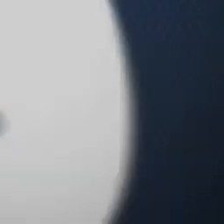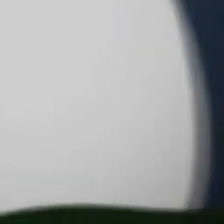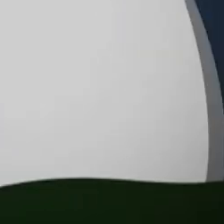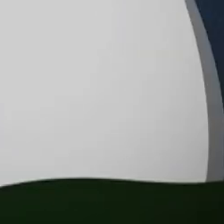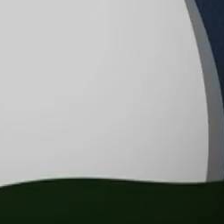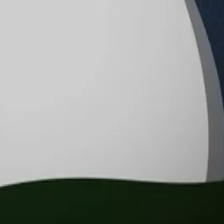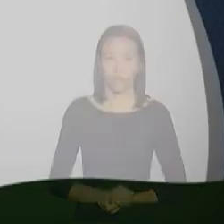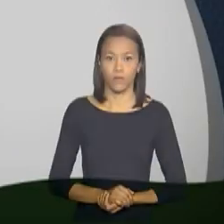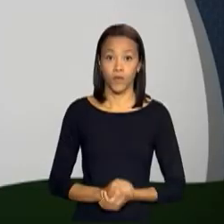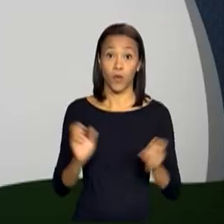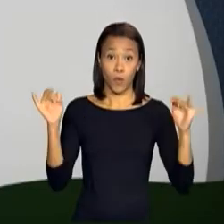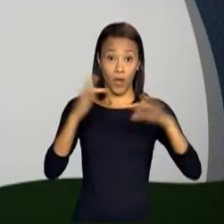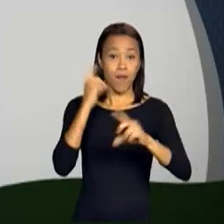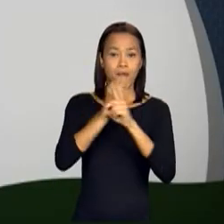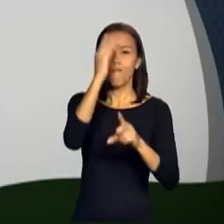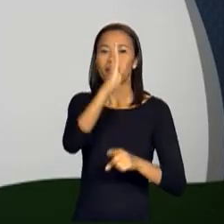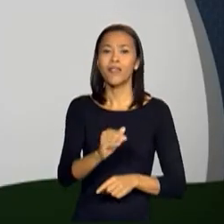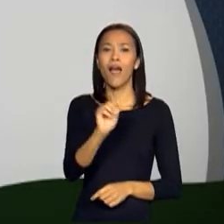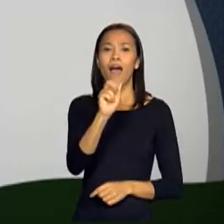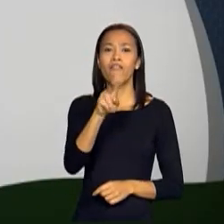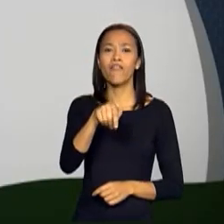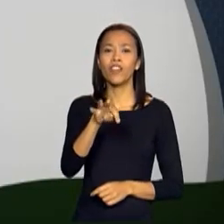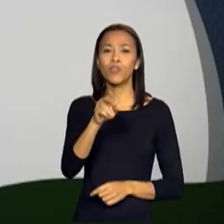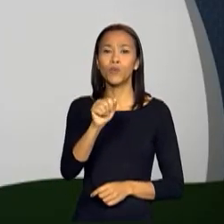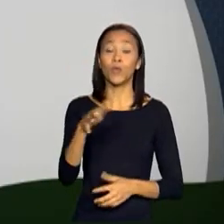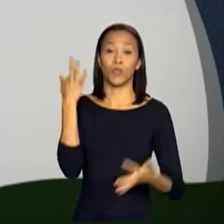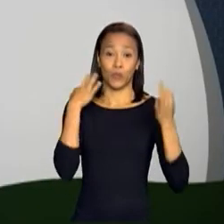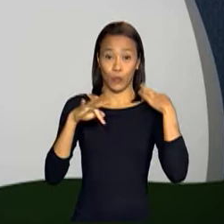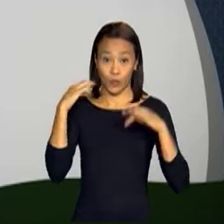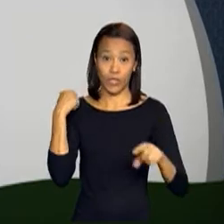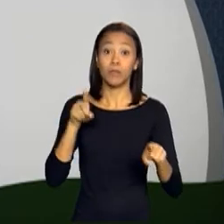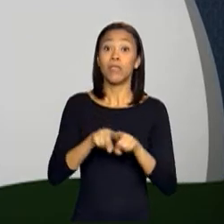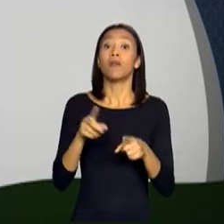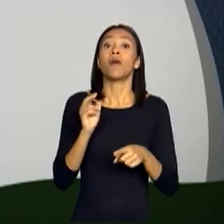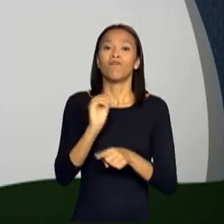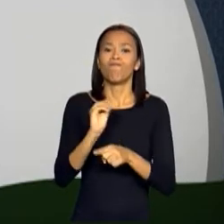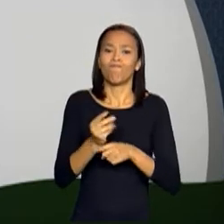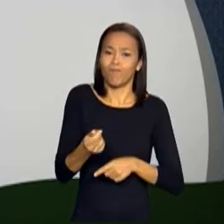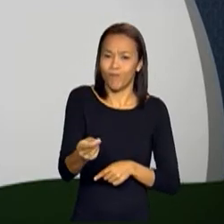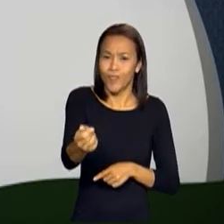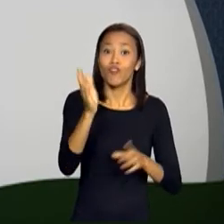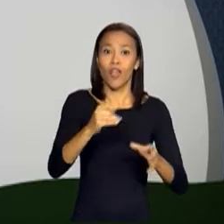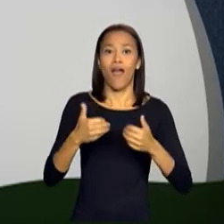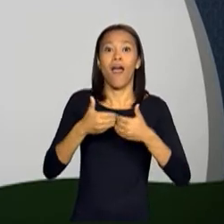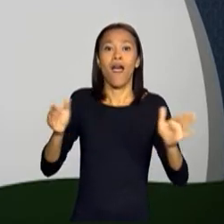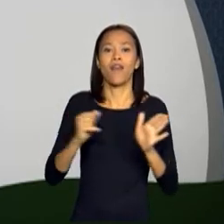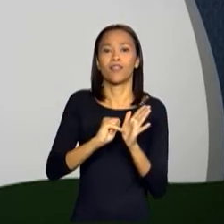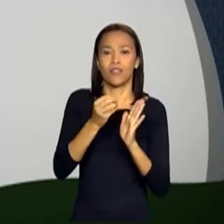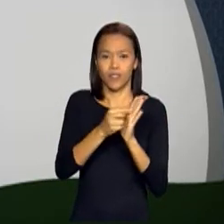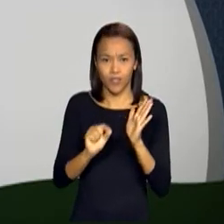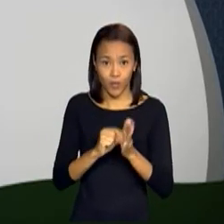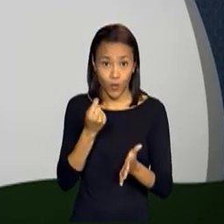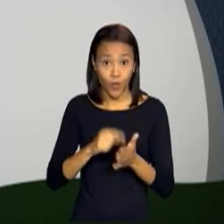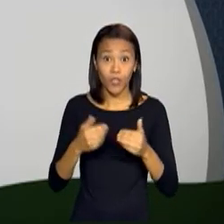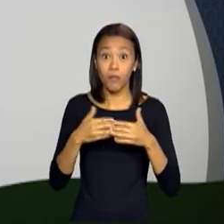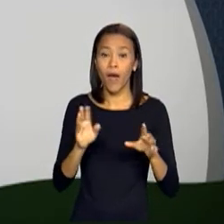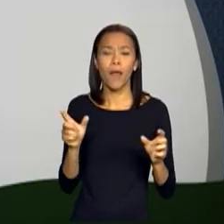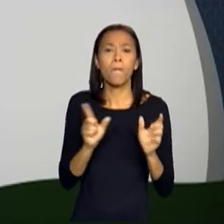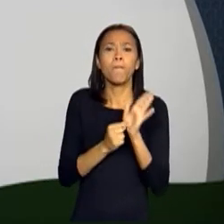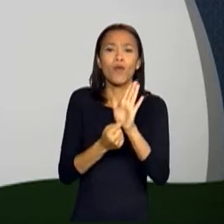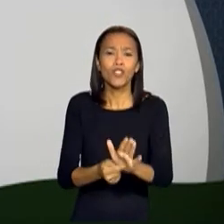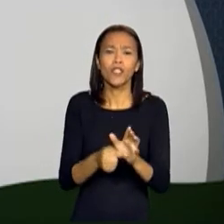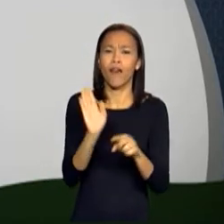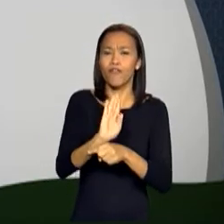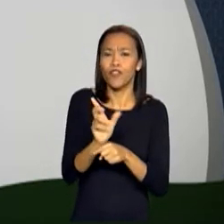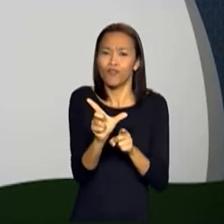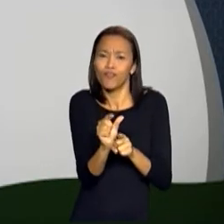O Festival Brasileiro de Aventura, Turismo e Sustentabilidade está com as inscrições abertas para a amostra competitiva de